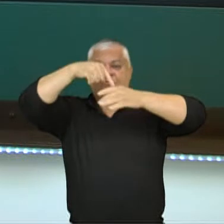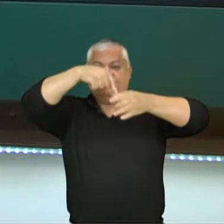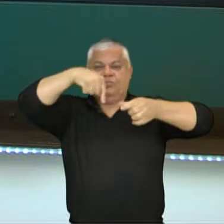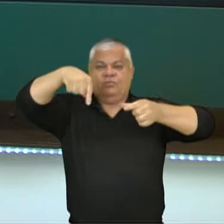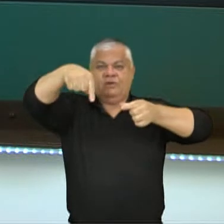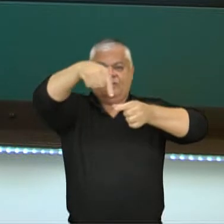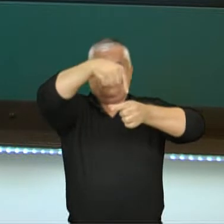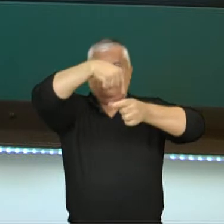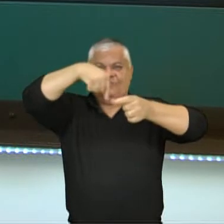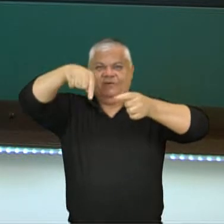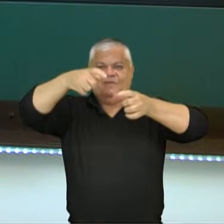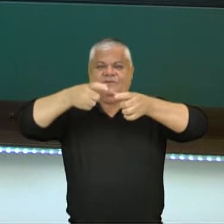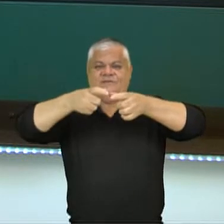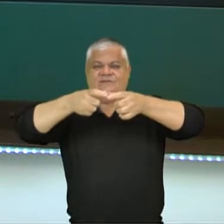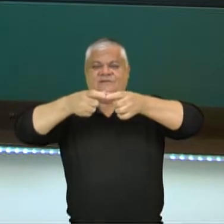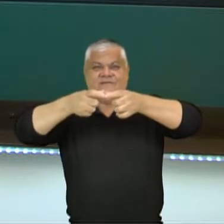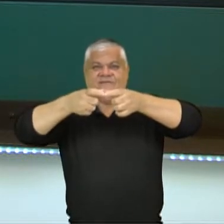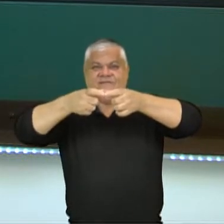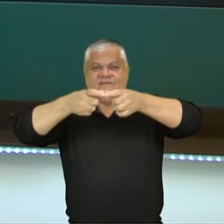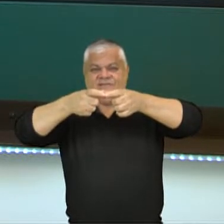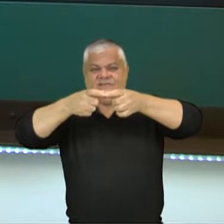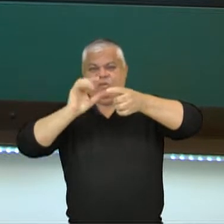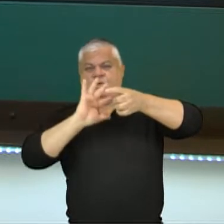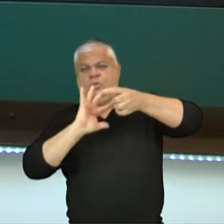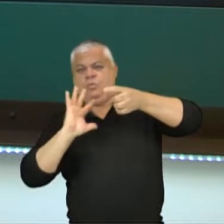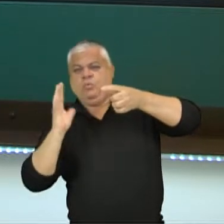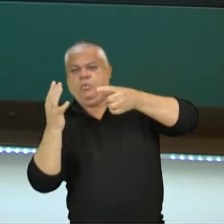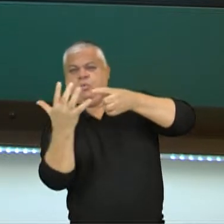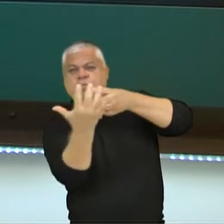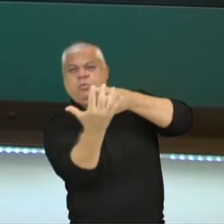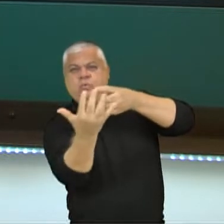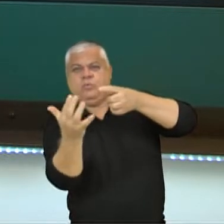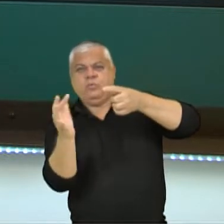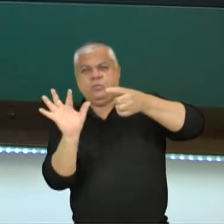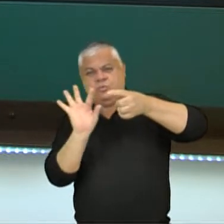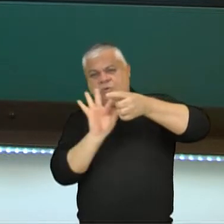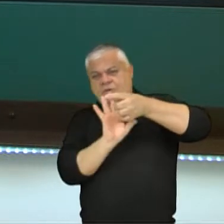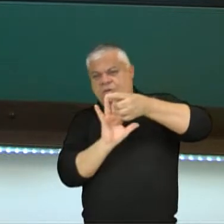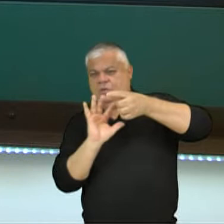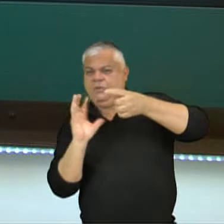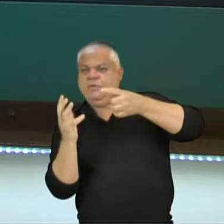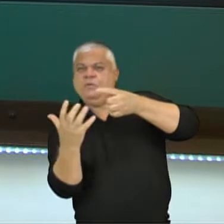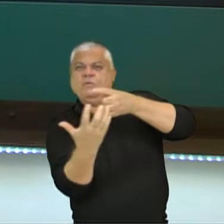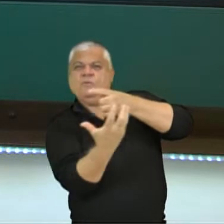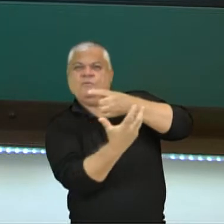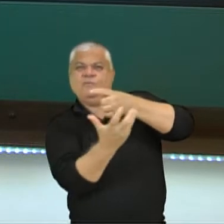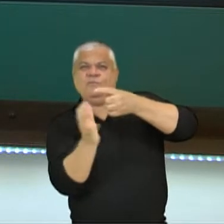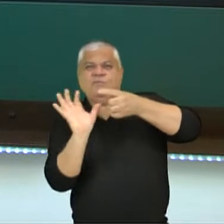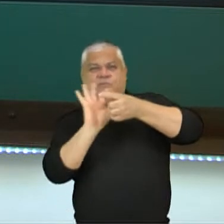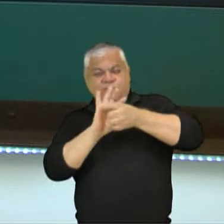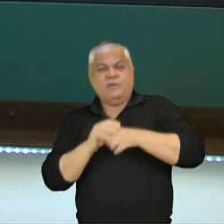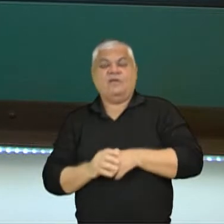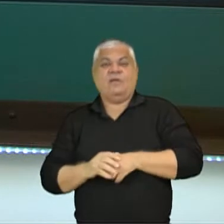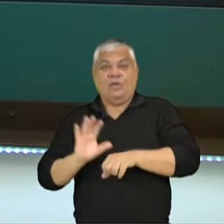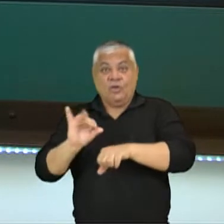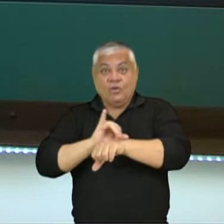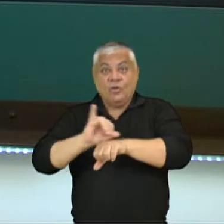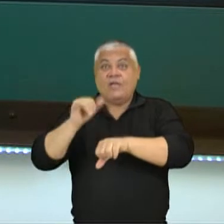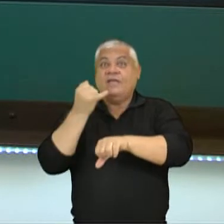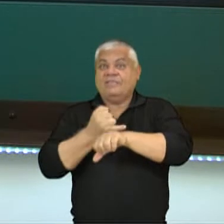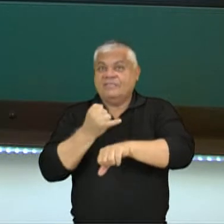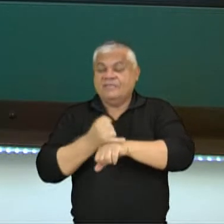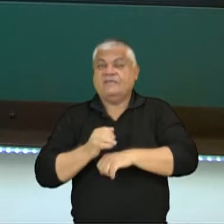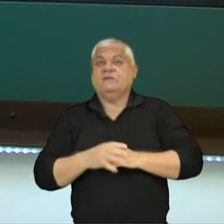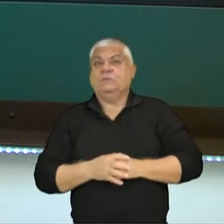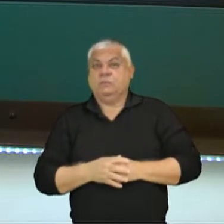agora placas, mas existe exatamente o concreto moldado. Gente, para antigamente que era tudo feito na